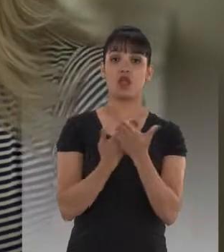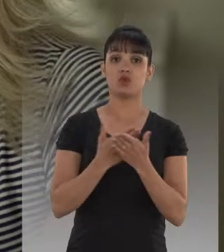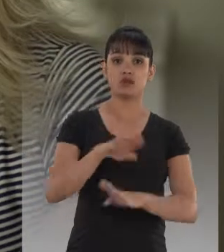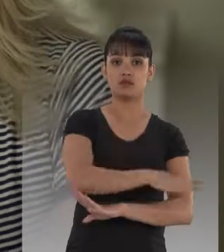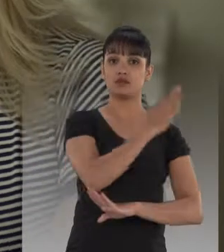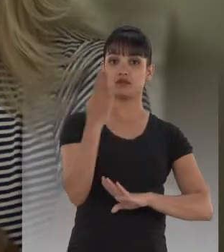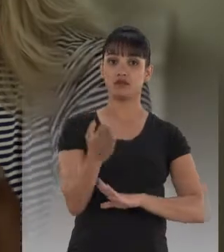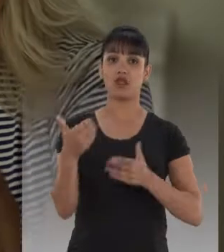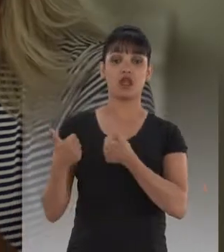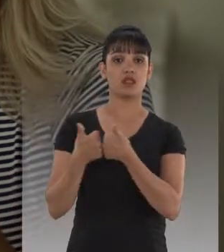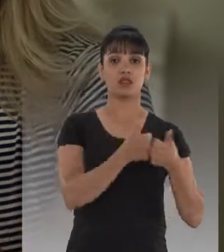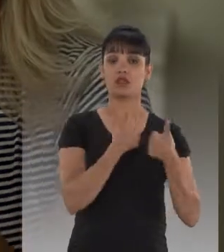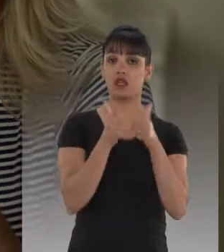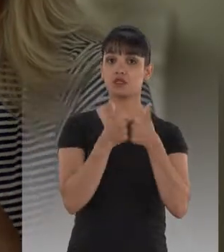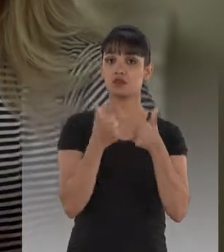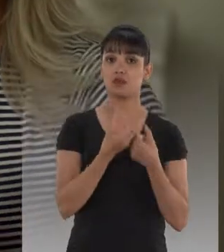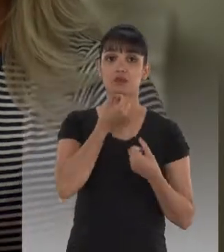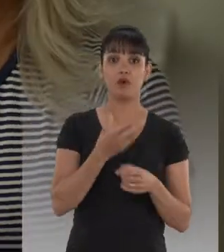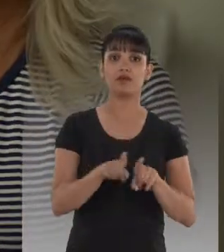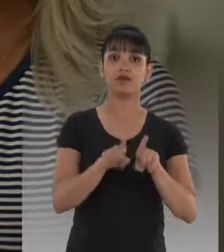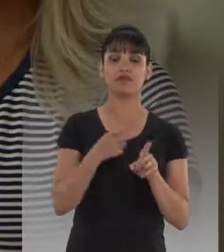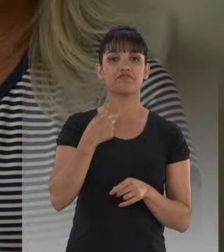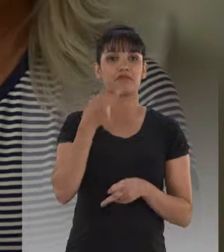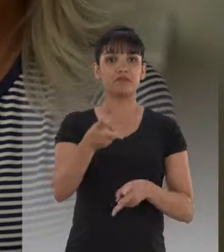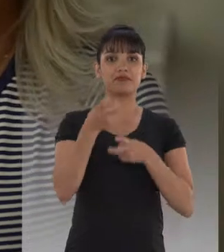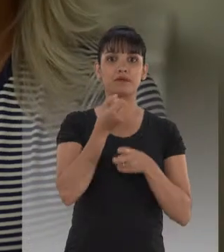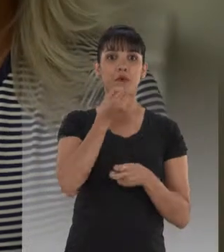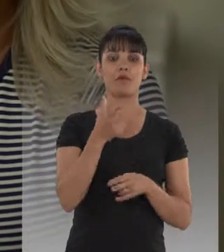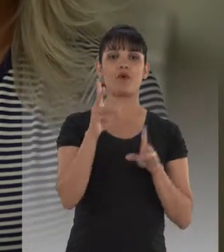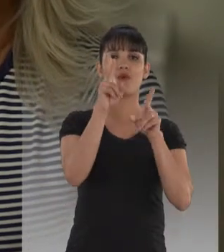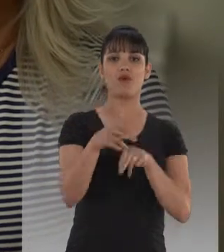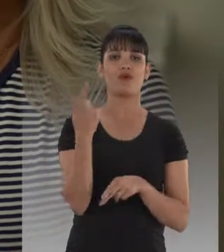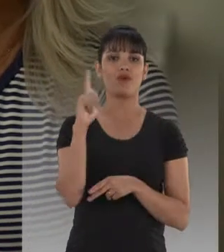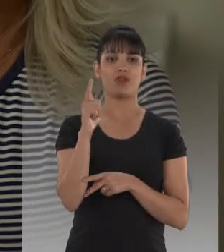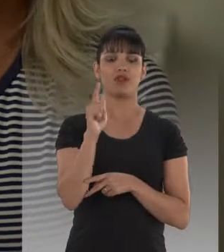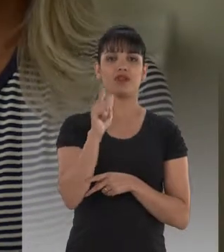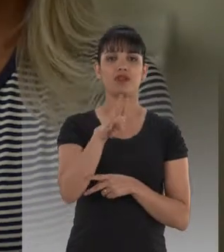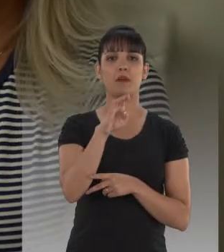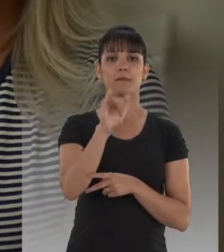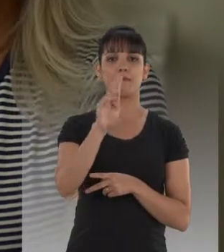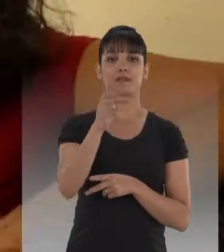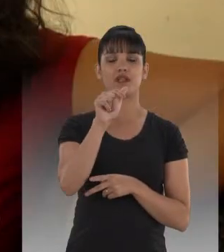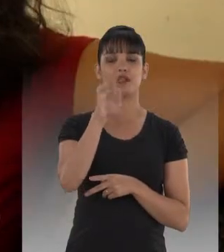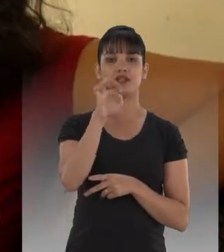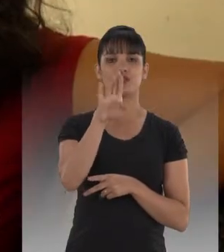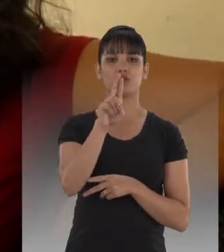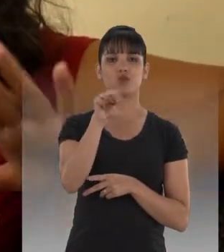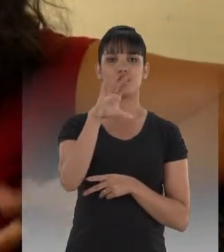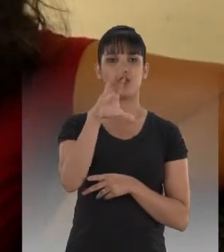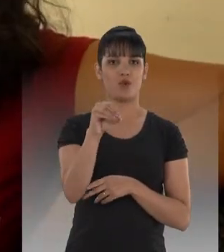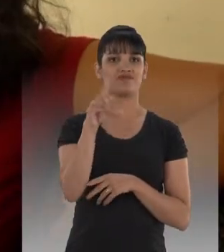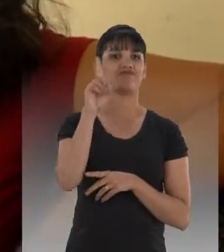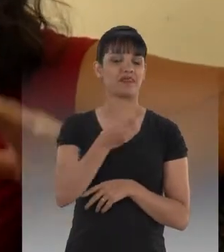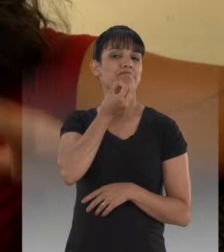transporte eficiente e uma das coisas que mais me chamou atenção, que bem que em Goiânia tem, que é a passagem única. Bilhete único